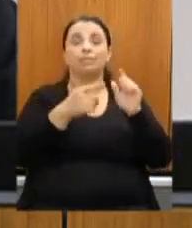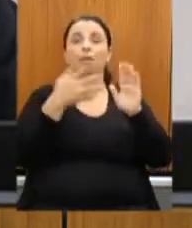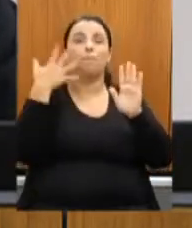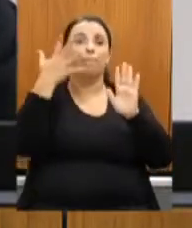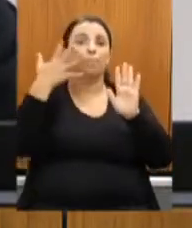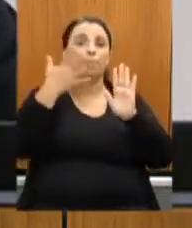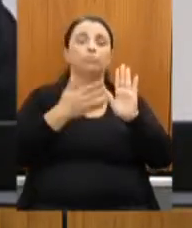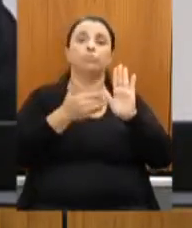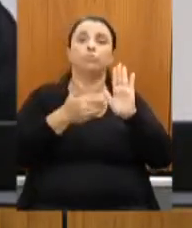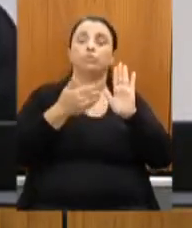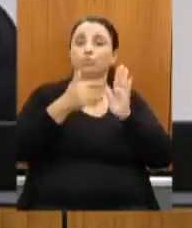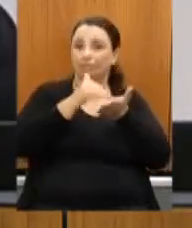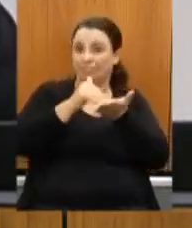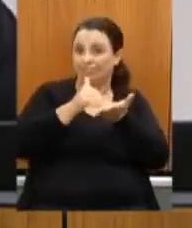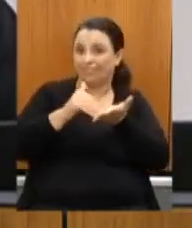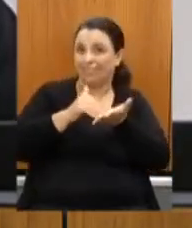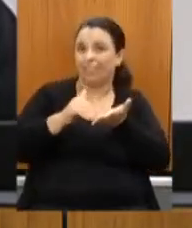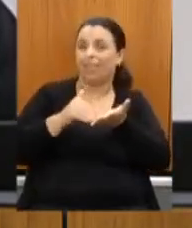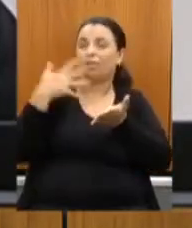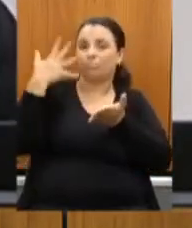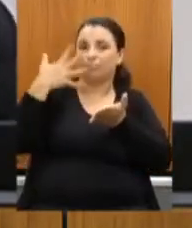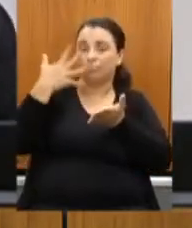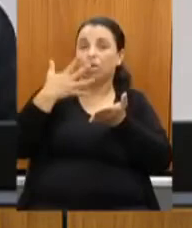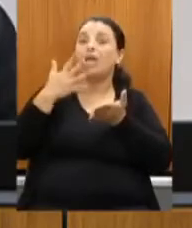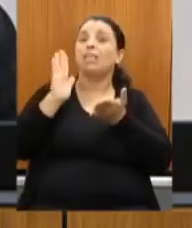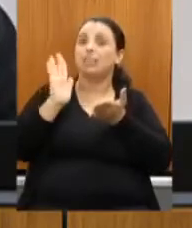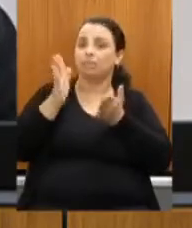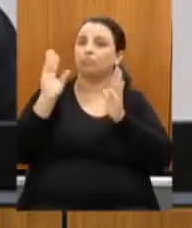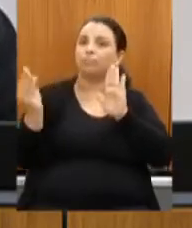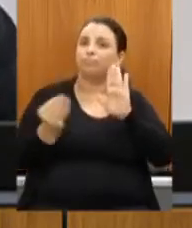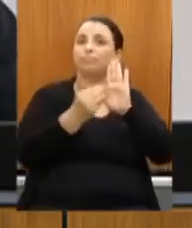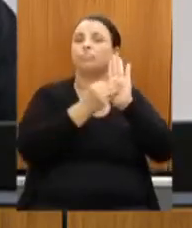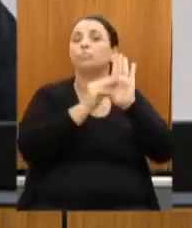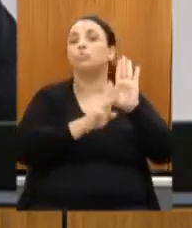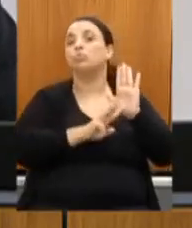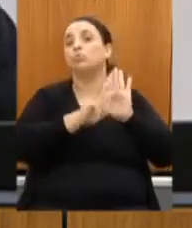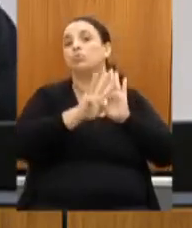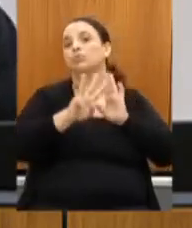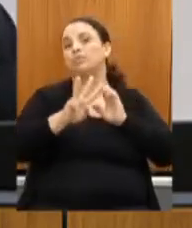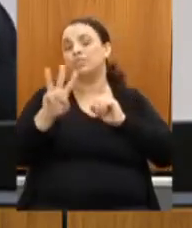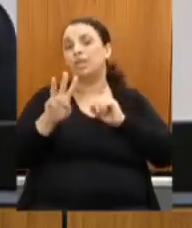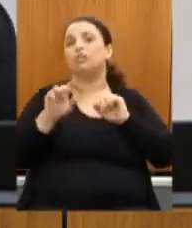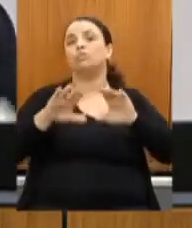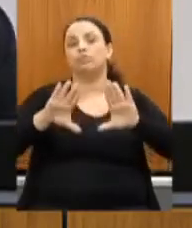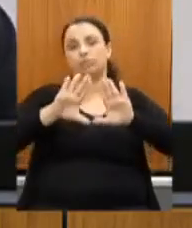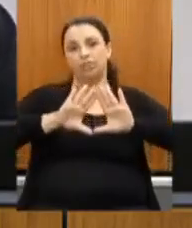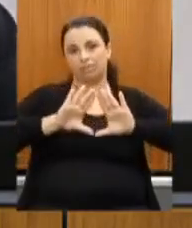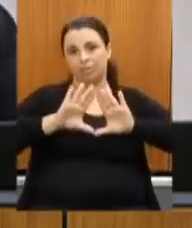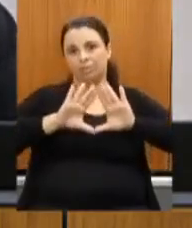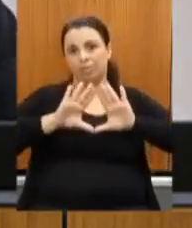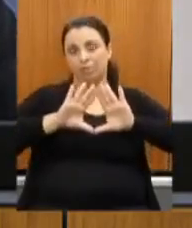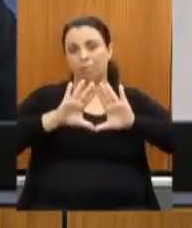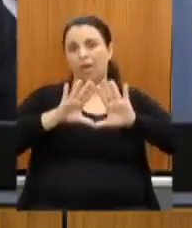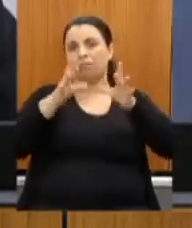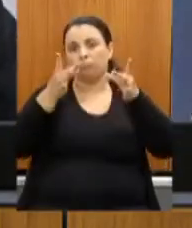do nosso secretário estará disponível também no site da Assembleia. Toda